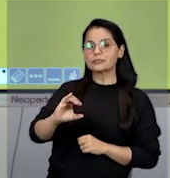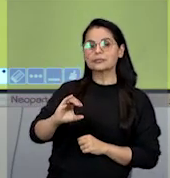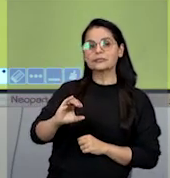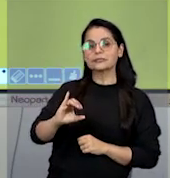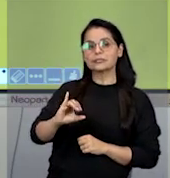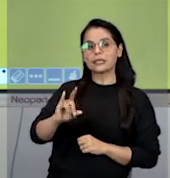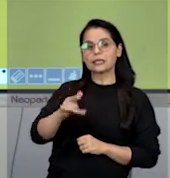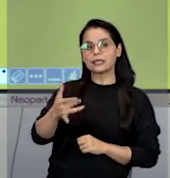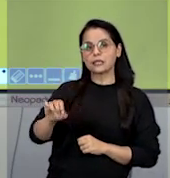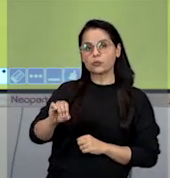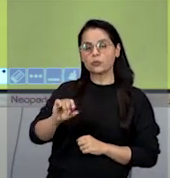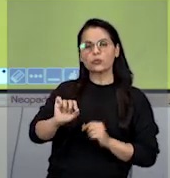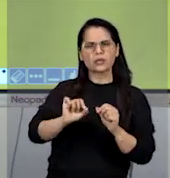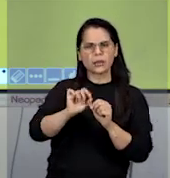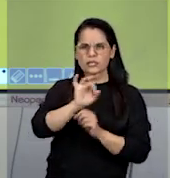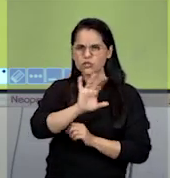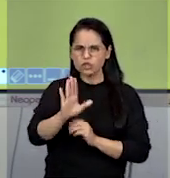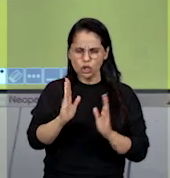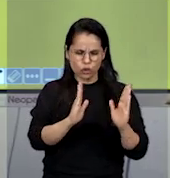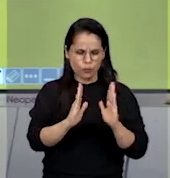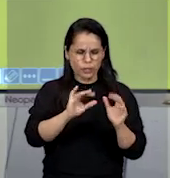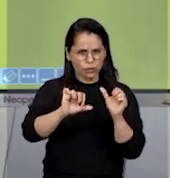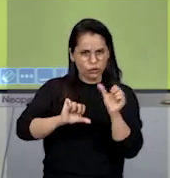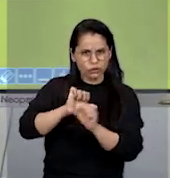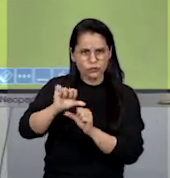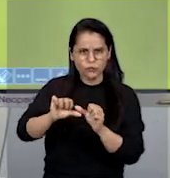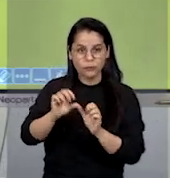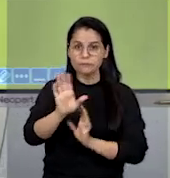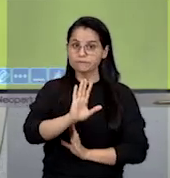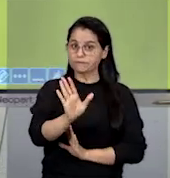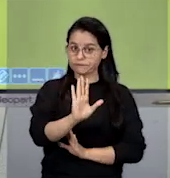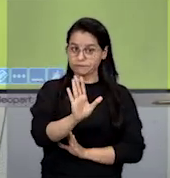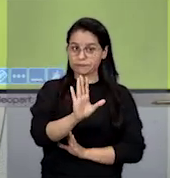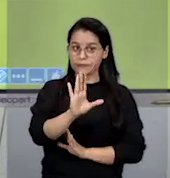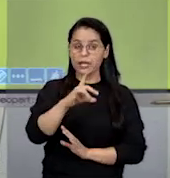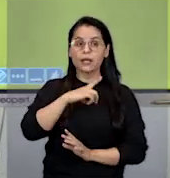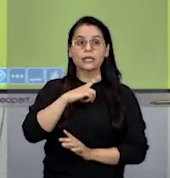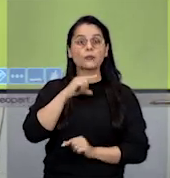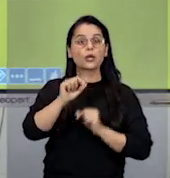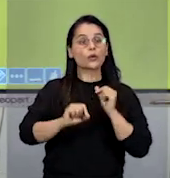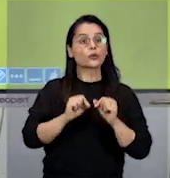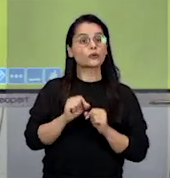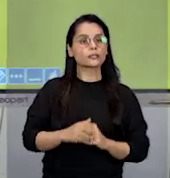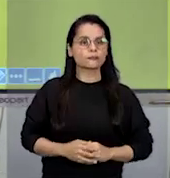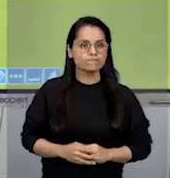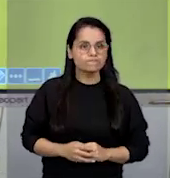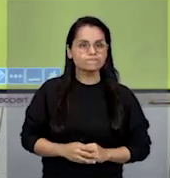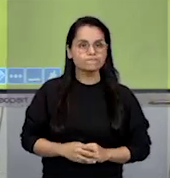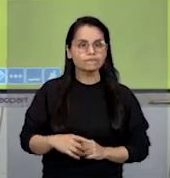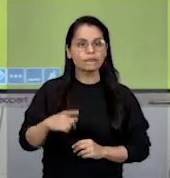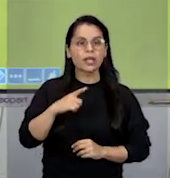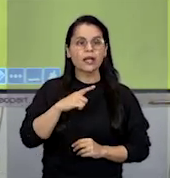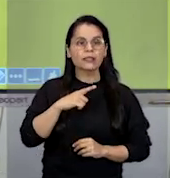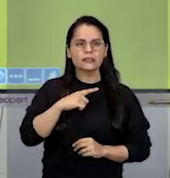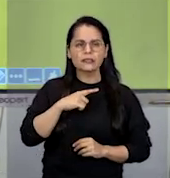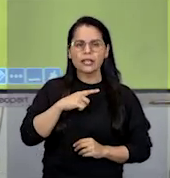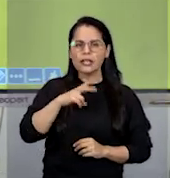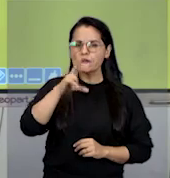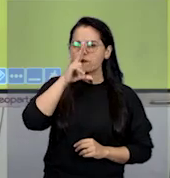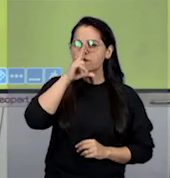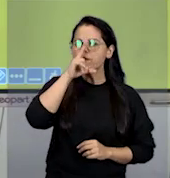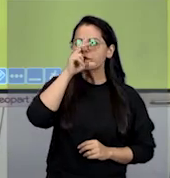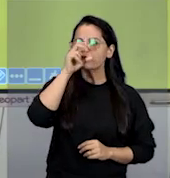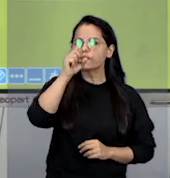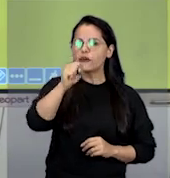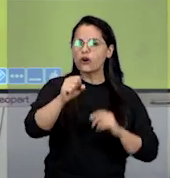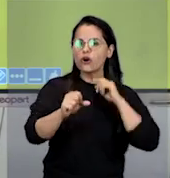Mas não é só nesse período de transformações. Também quando a gente sofre fortes ameaças, quando a